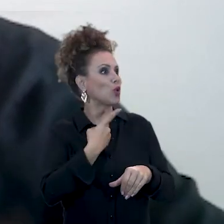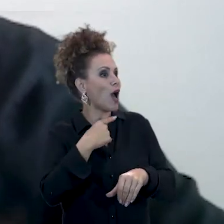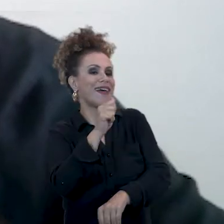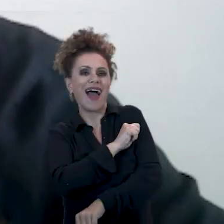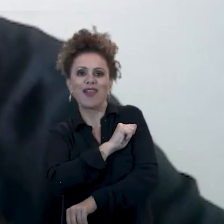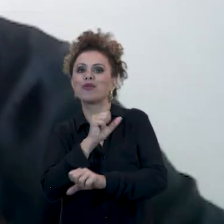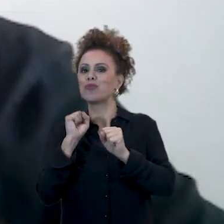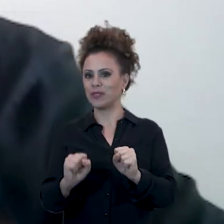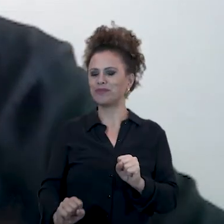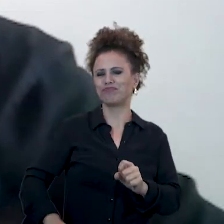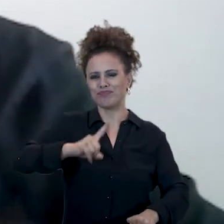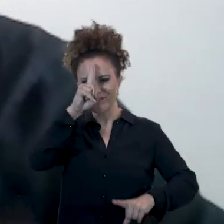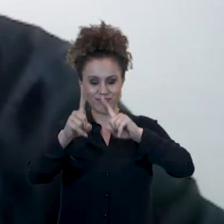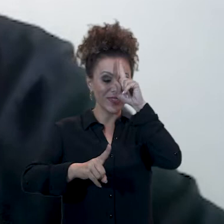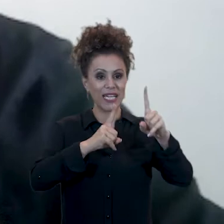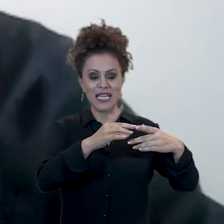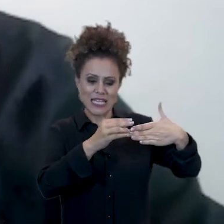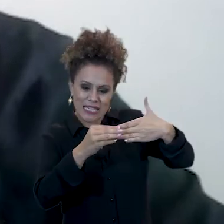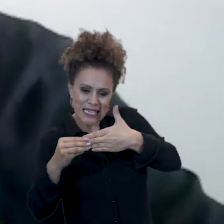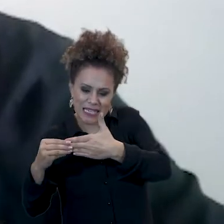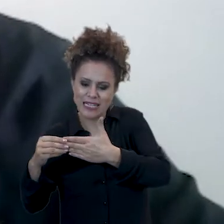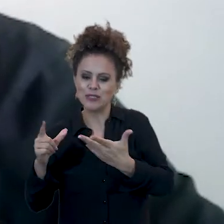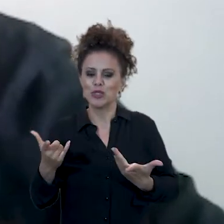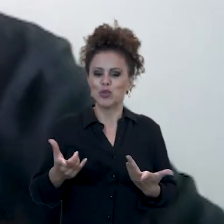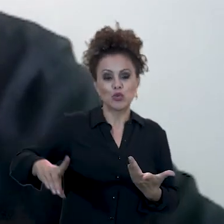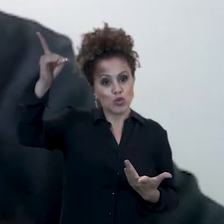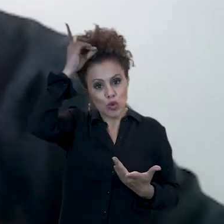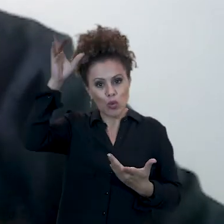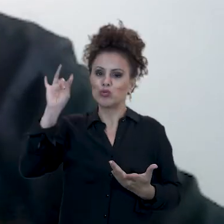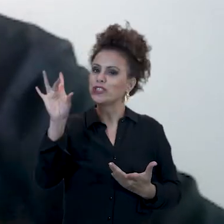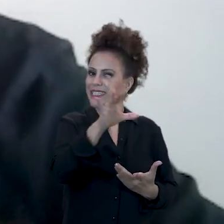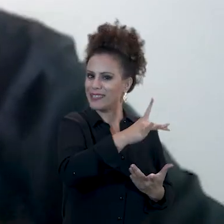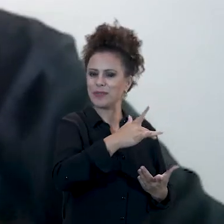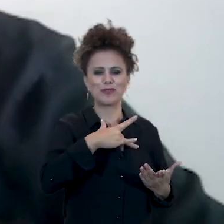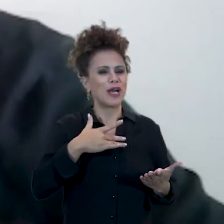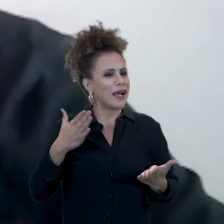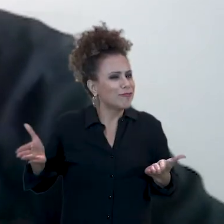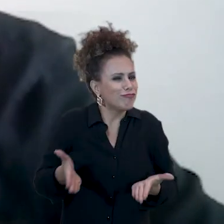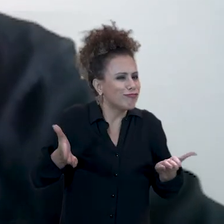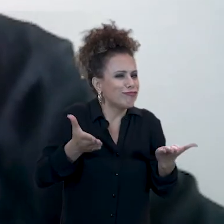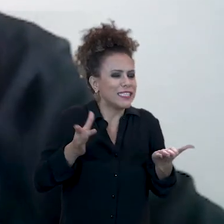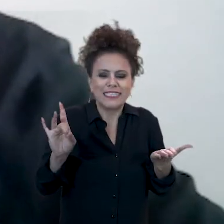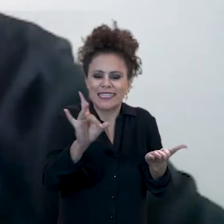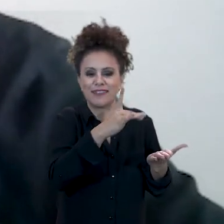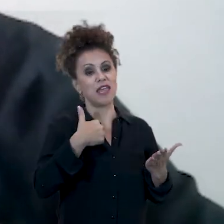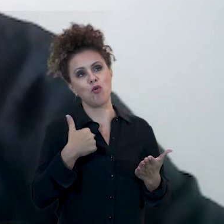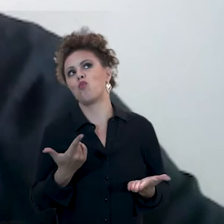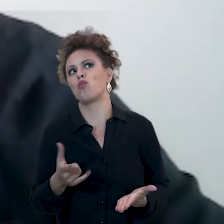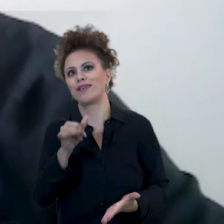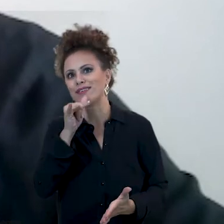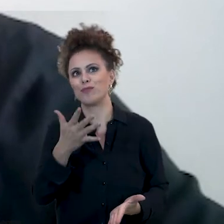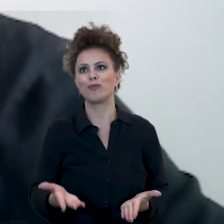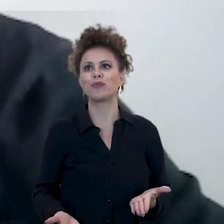acadêmicos, a gente pode ir direcionando os nossos talentos dentro de alguma motivação mais pessoal. E no meu